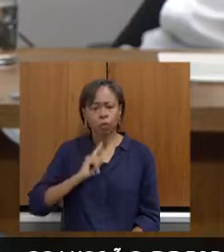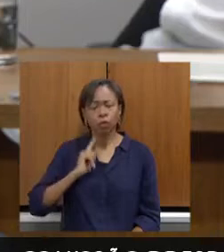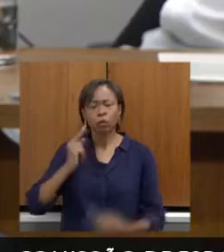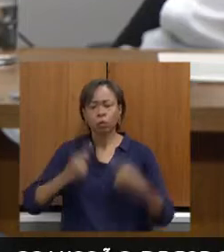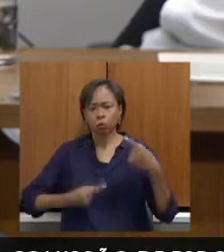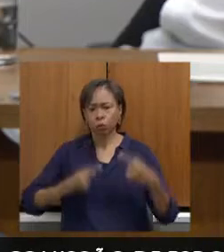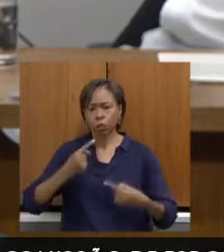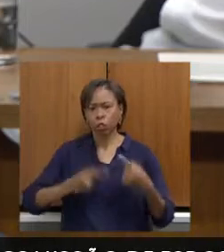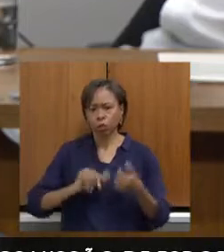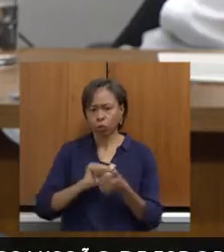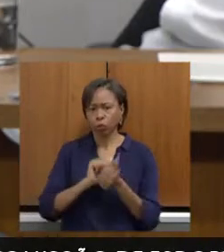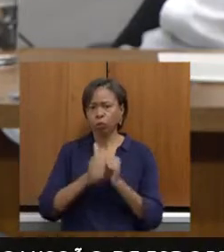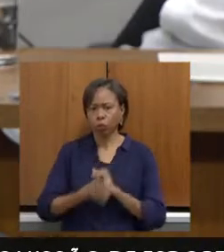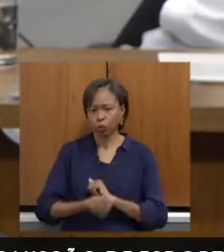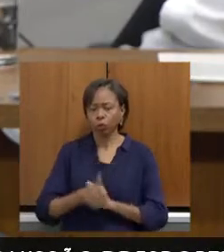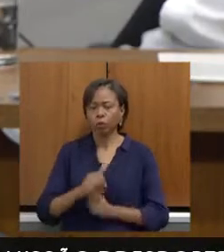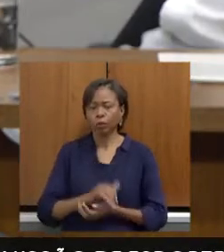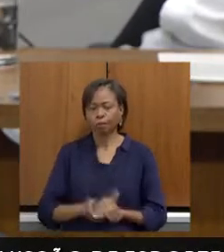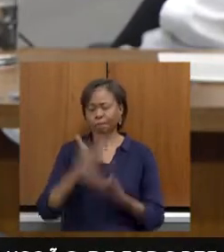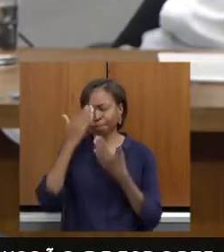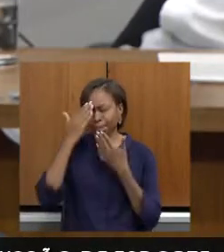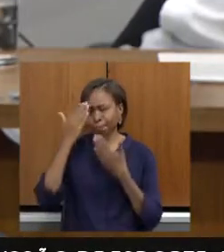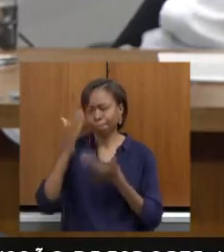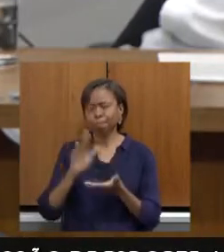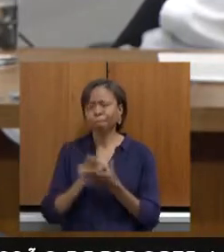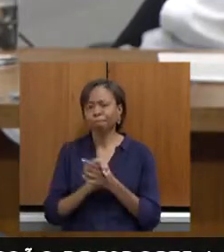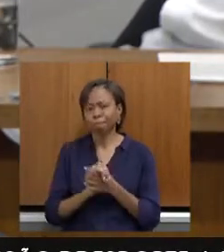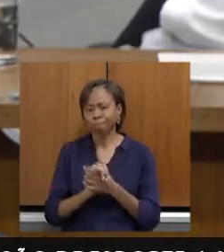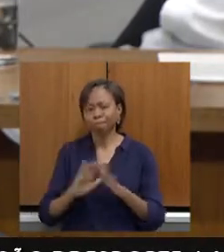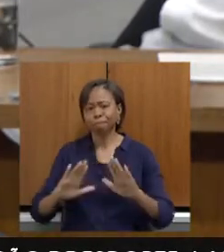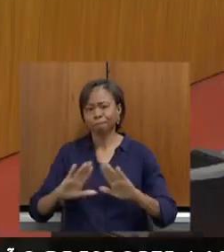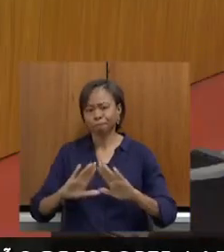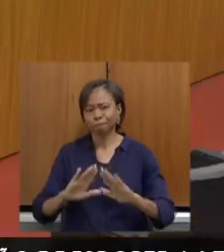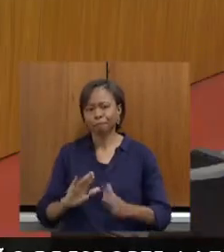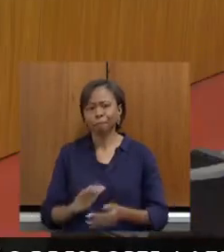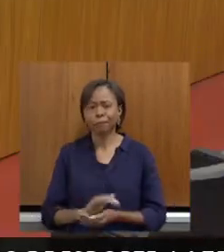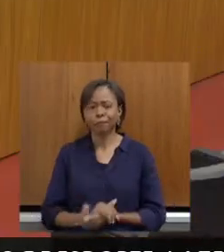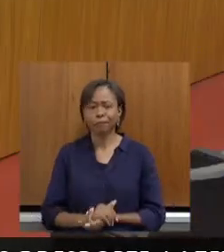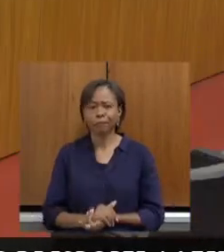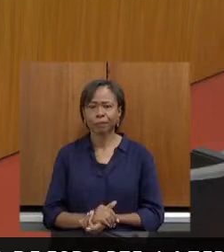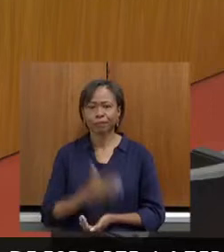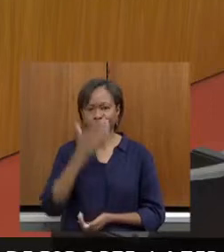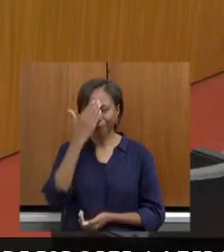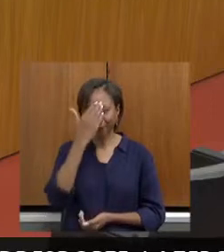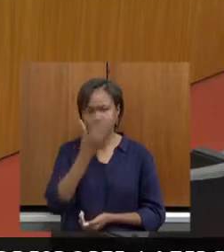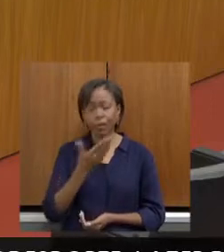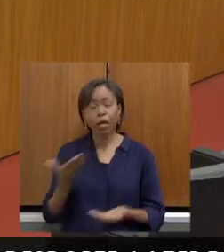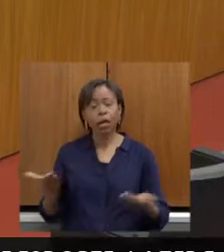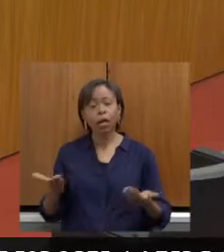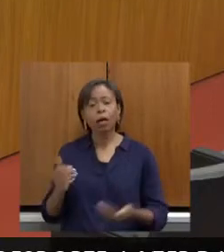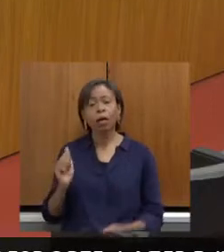só mesmo reforçar o agradecimento e parabenizar a Assembleia por essa iniciativa. Obrigado, Tiago. ano?